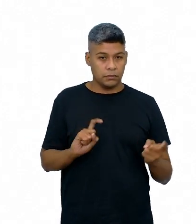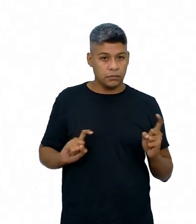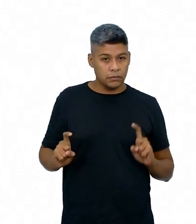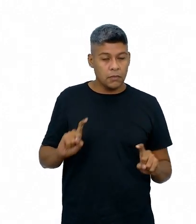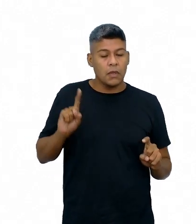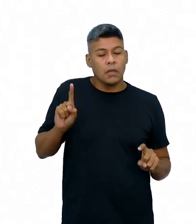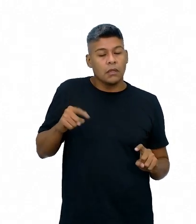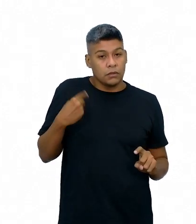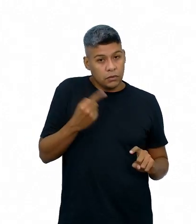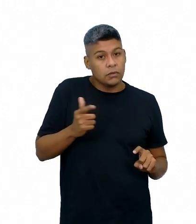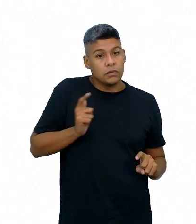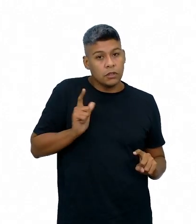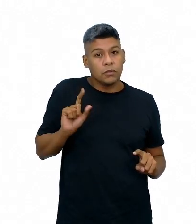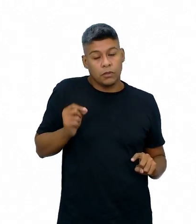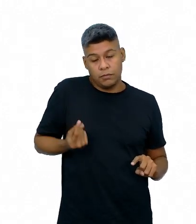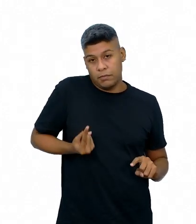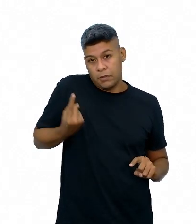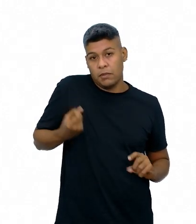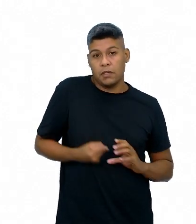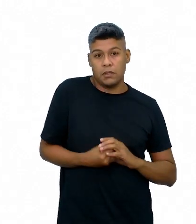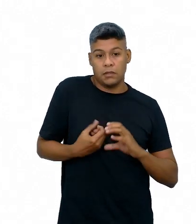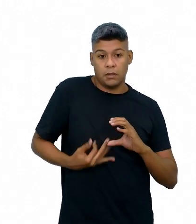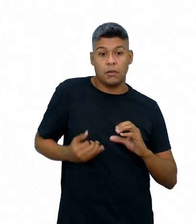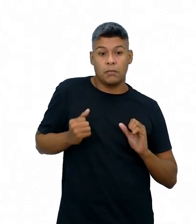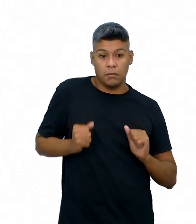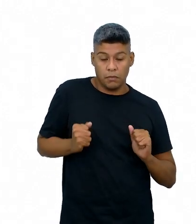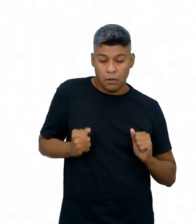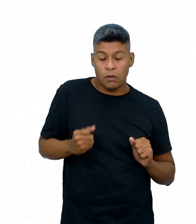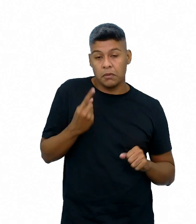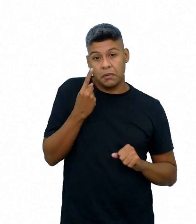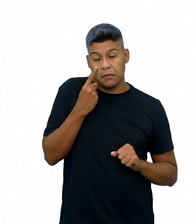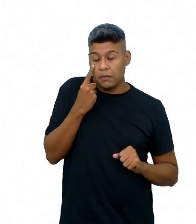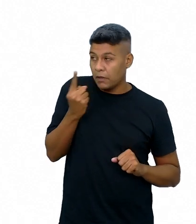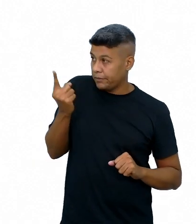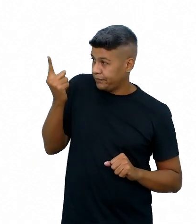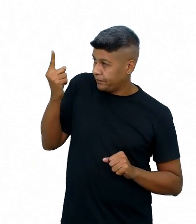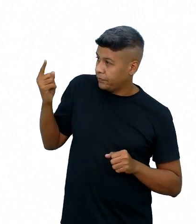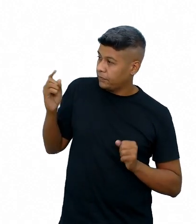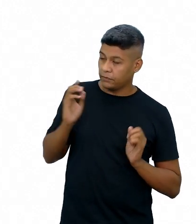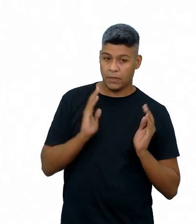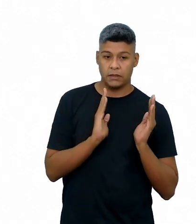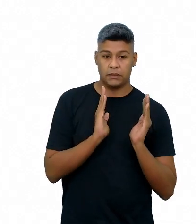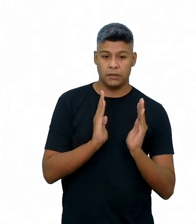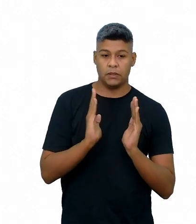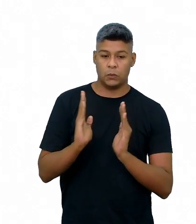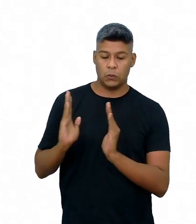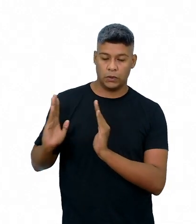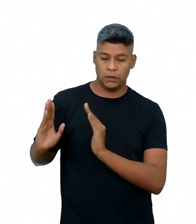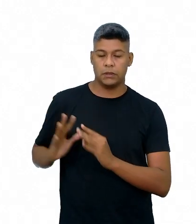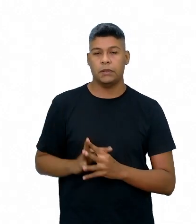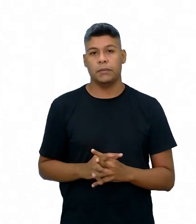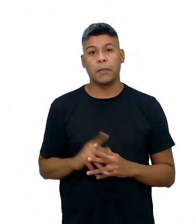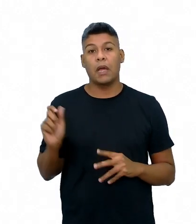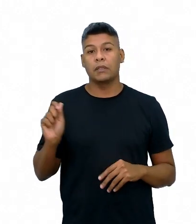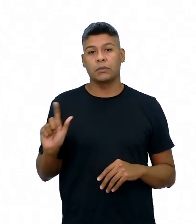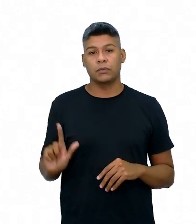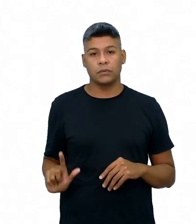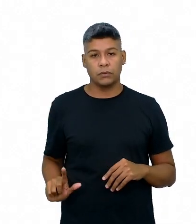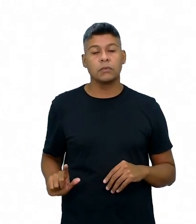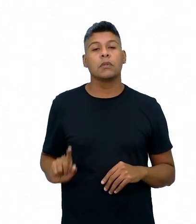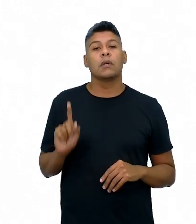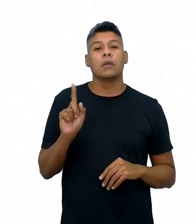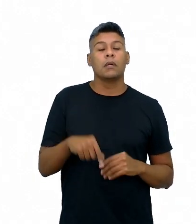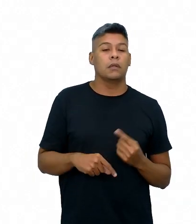Então, nós temos como um primeiro aspecto, vocês podem seguir aí pelos, na sequência dos retângulos, né, No primeiro